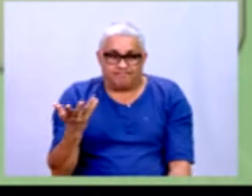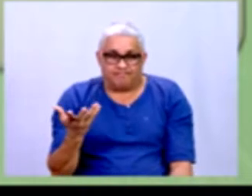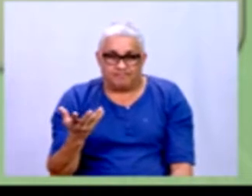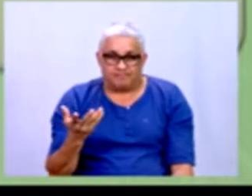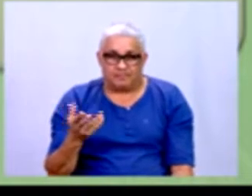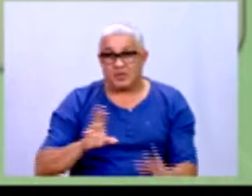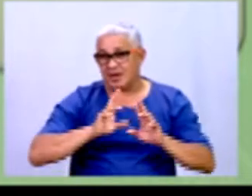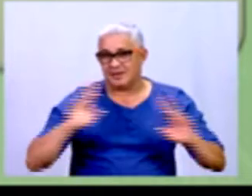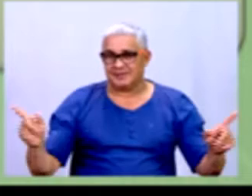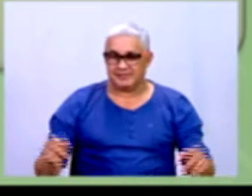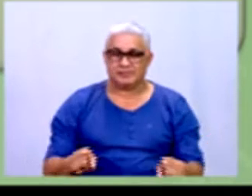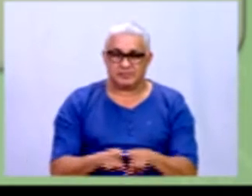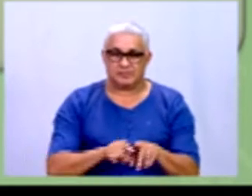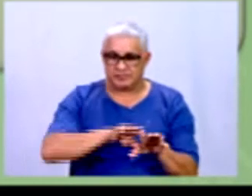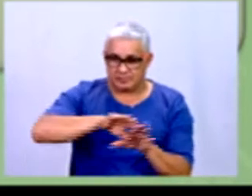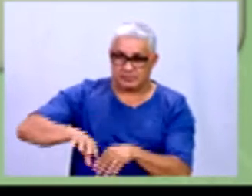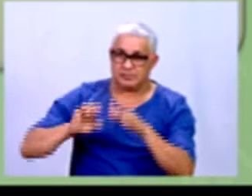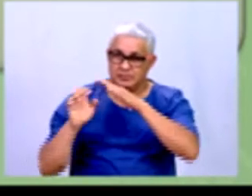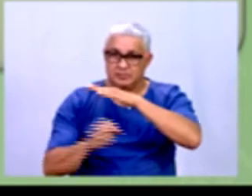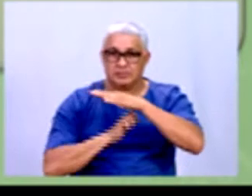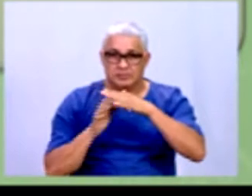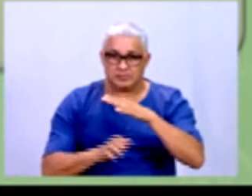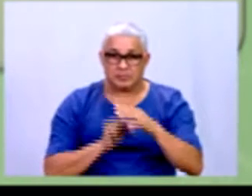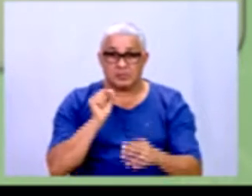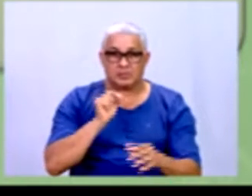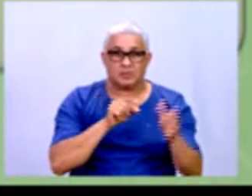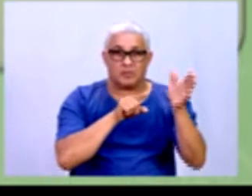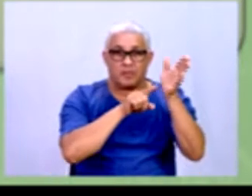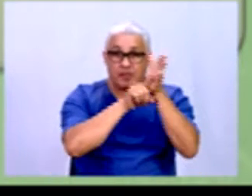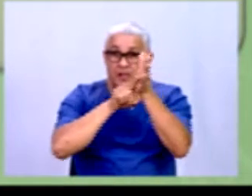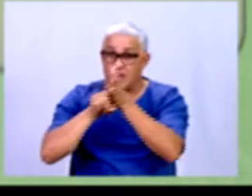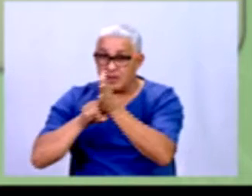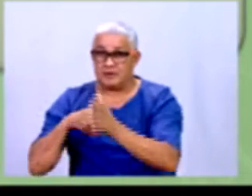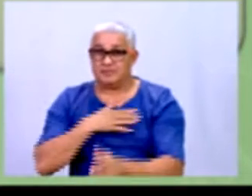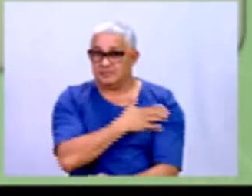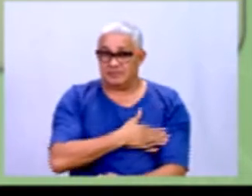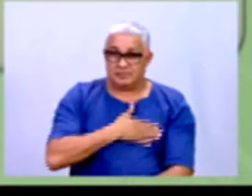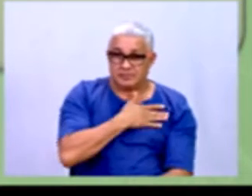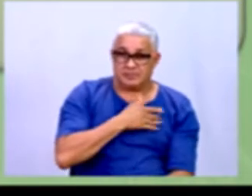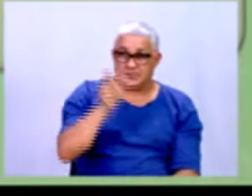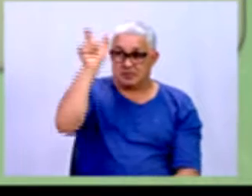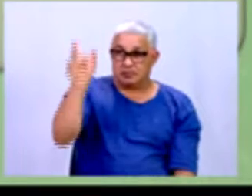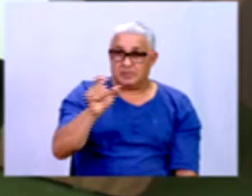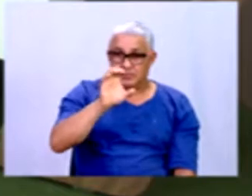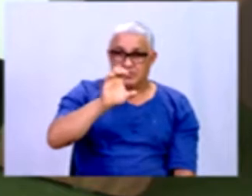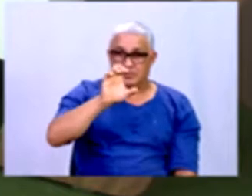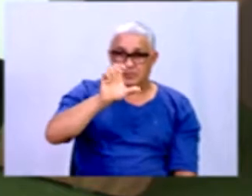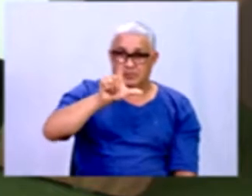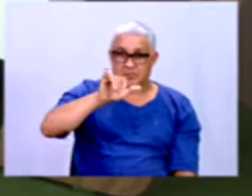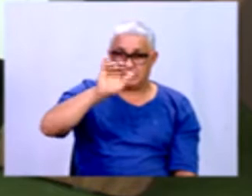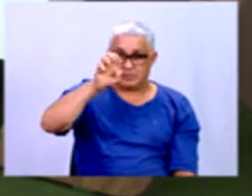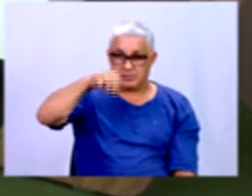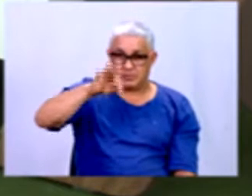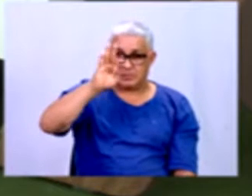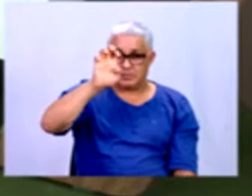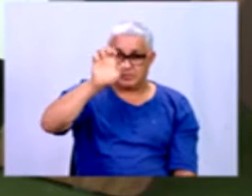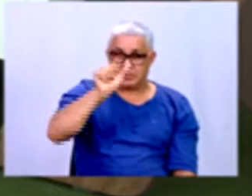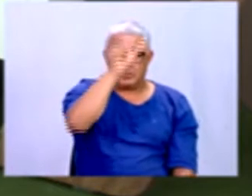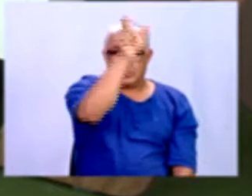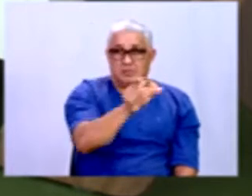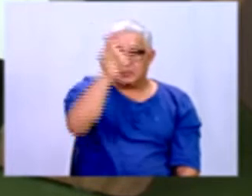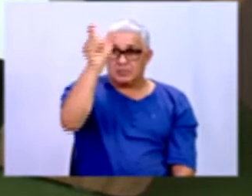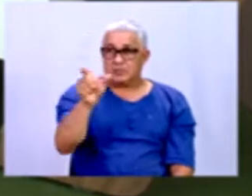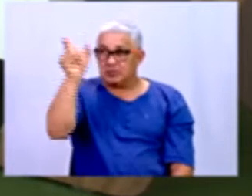Falando de empresas, a gente vê muito pesquisa de satisfação de clientes. As grandes empresas, a maioria faz isso. Quem